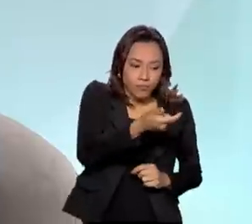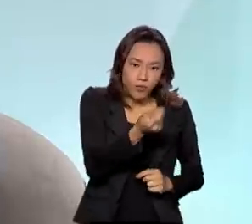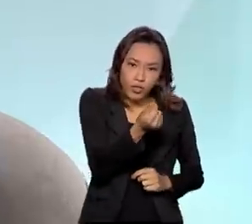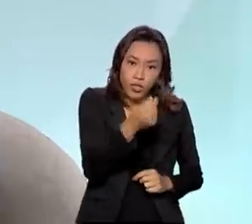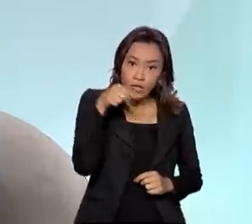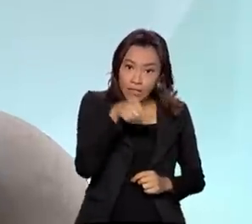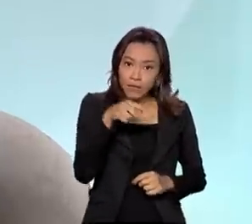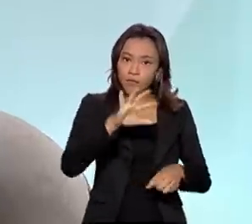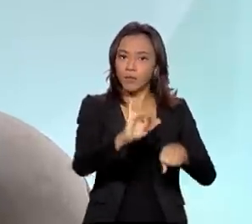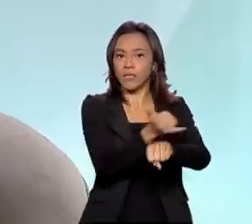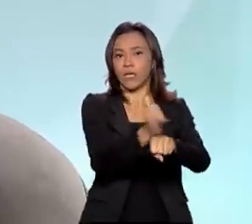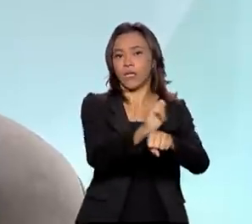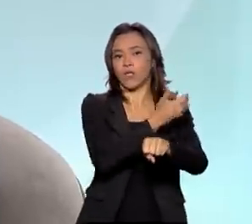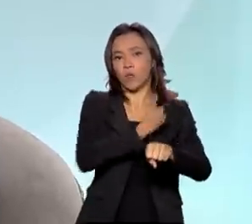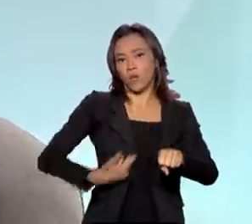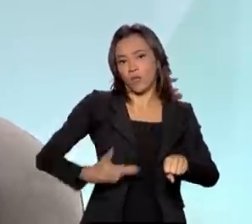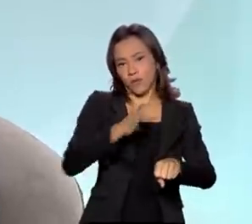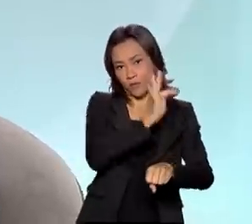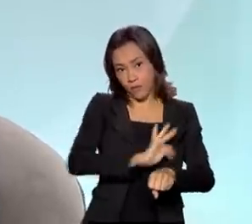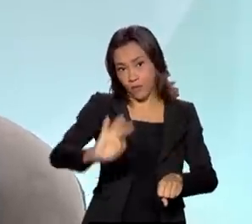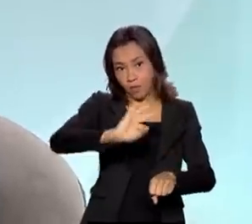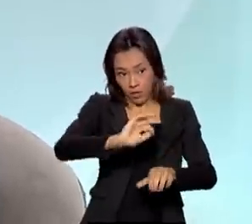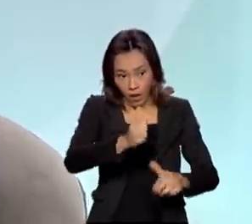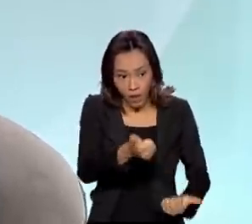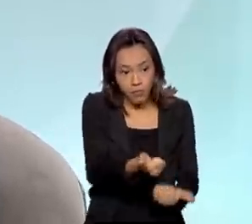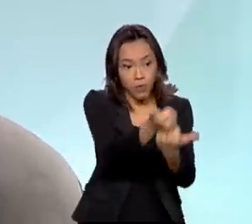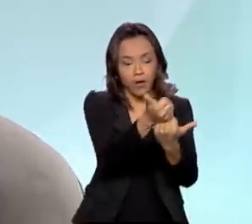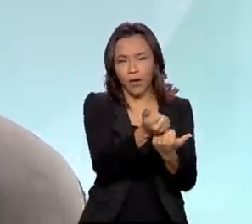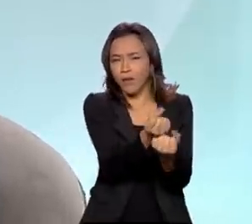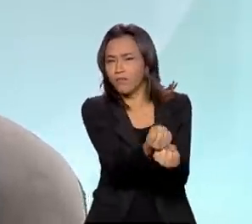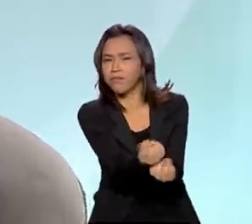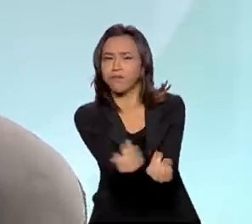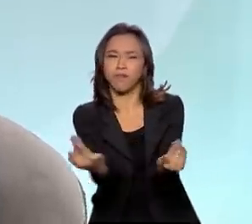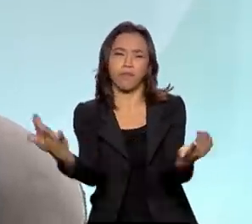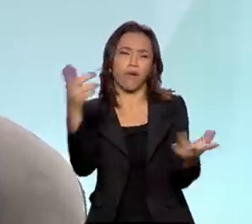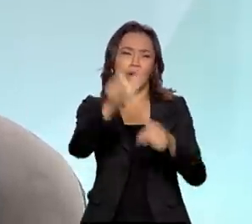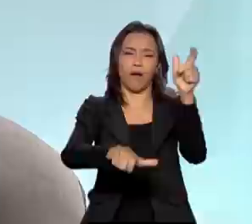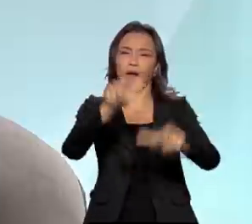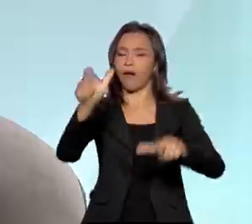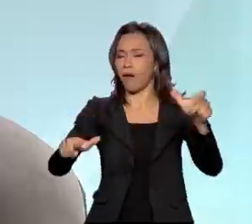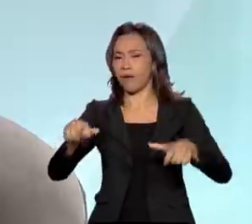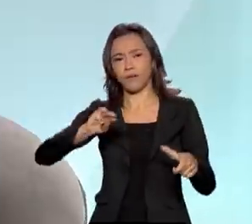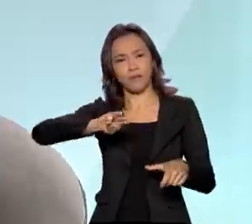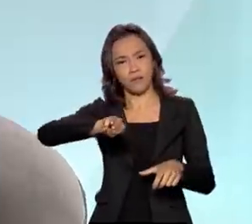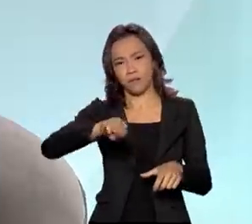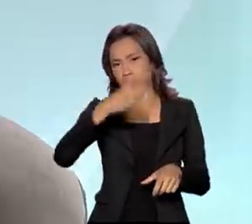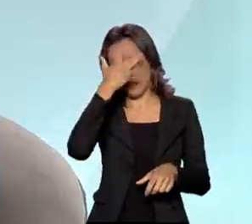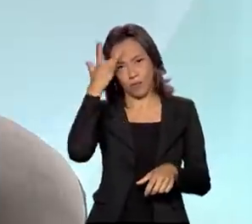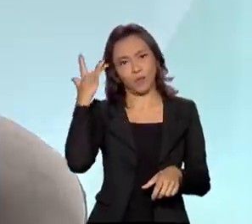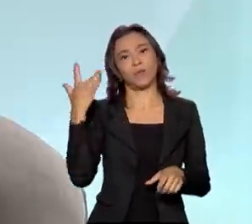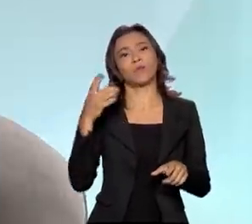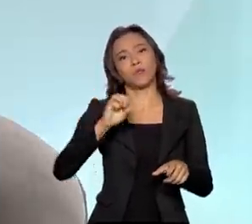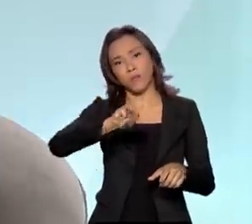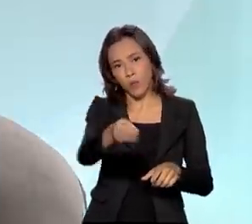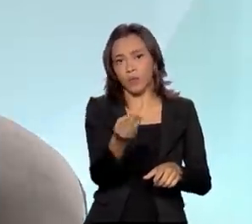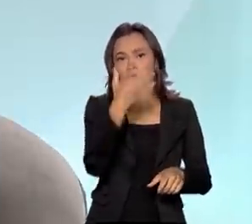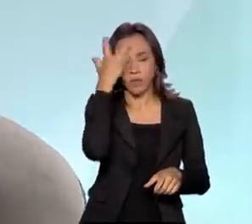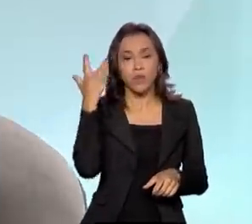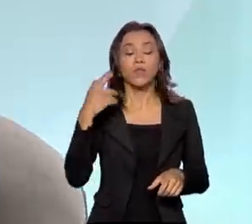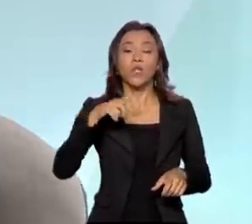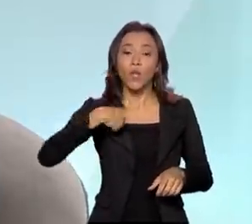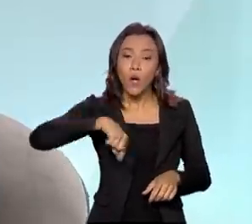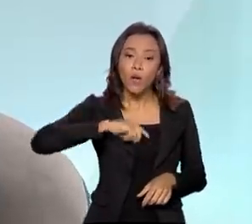para amparar milhões de brasileiros. Se fala em 68 milhões de beneficiários, mas com isso nós